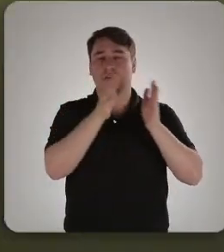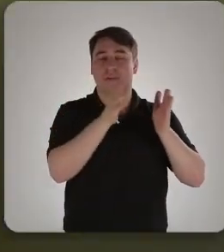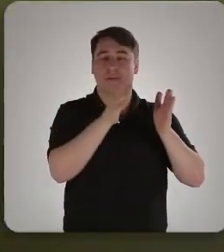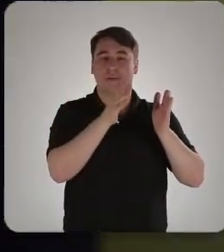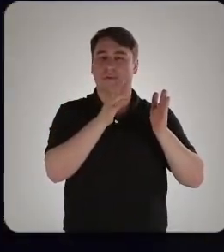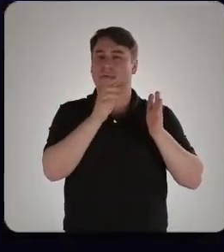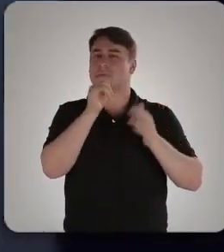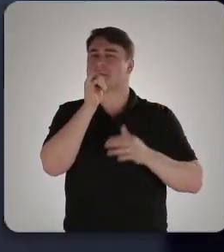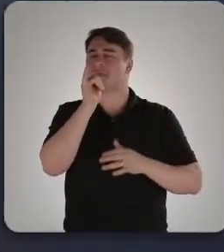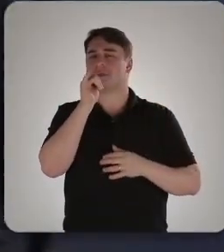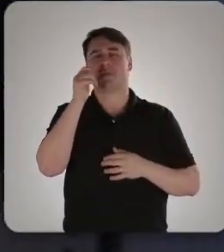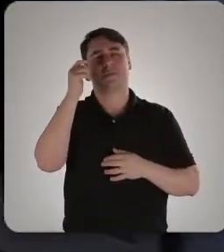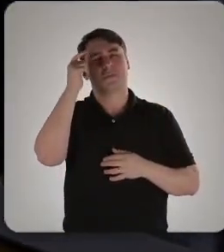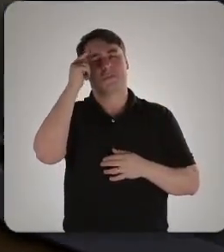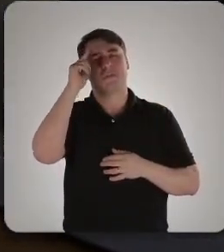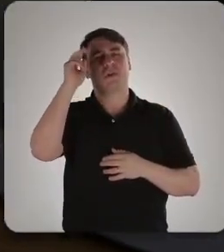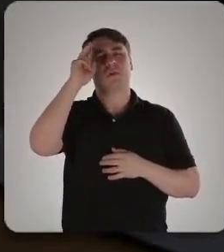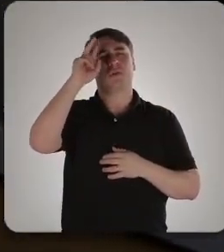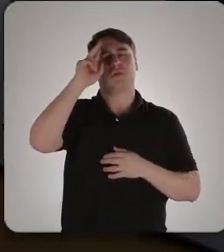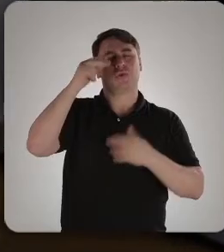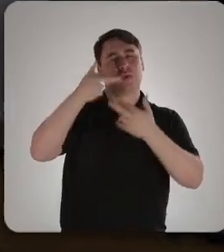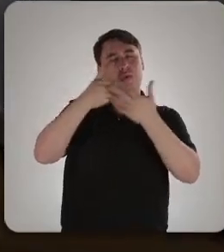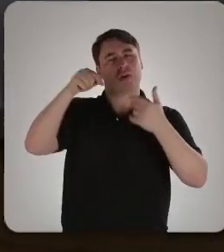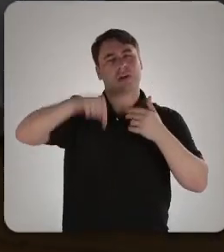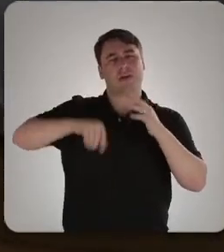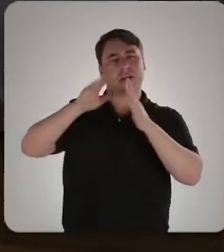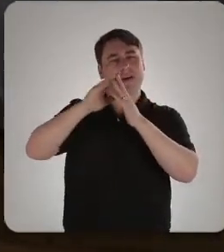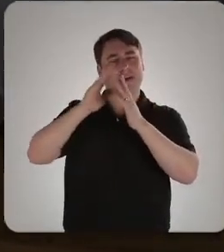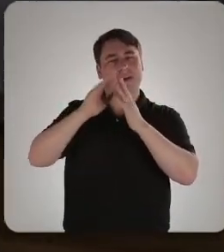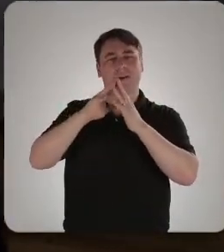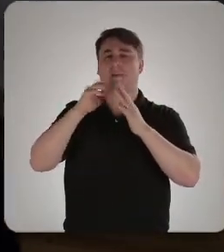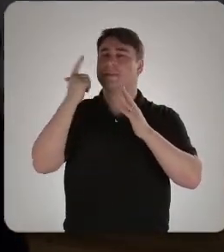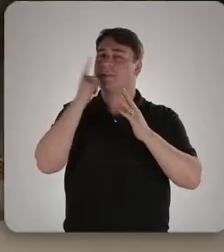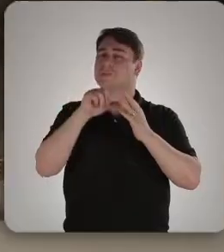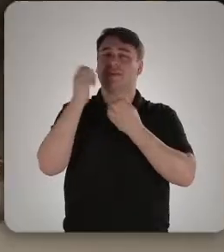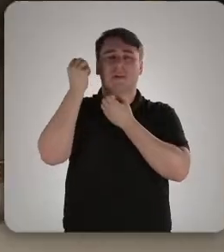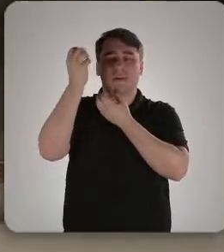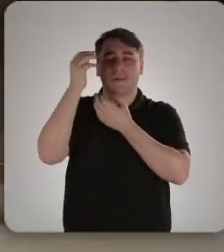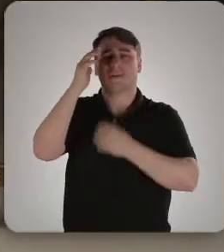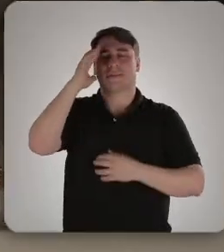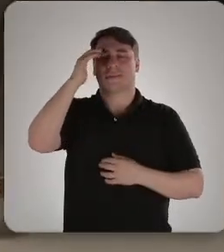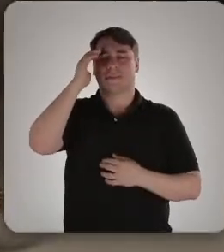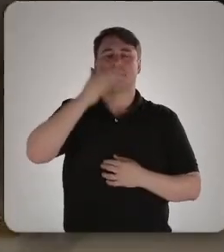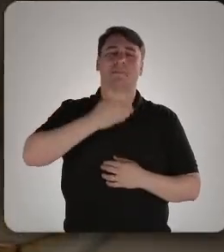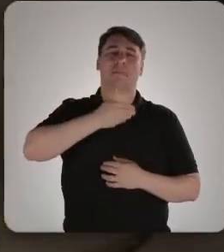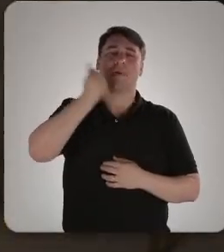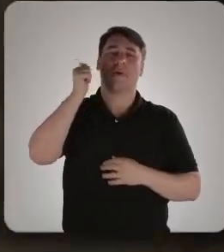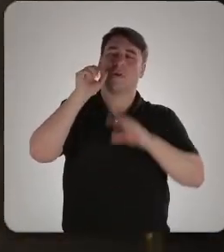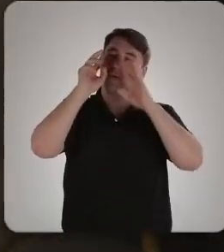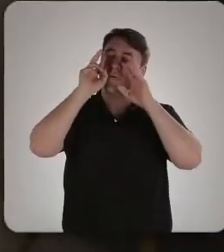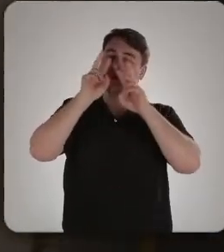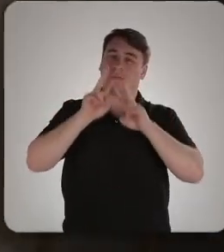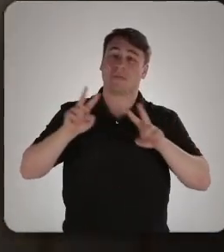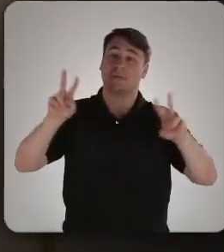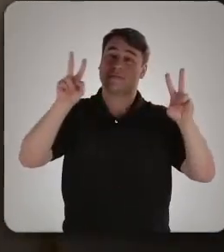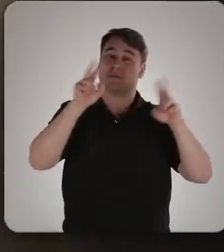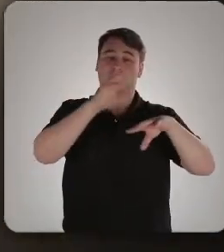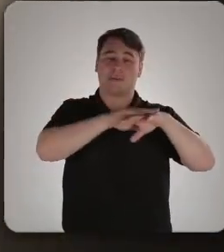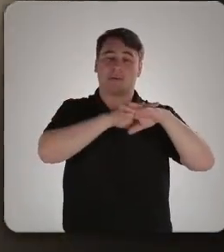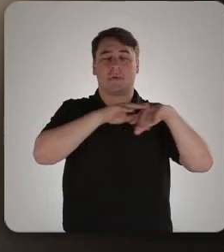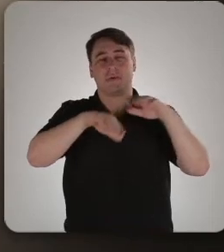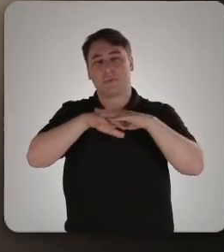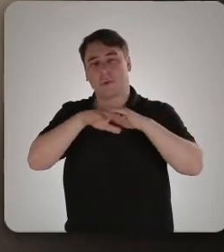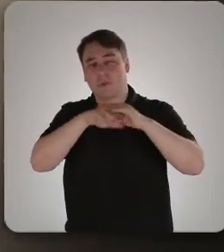Mas quem consegue ouvir as histórias que essa casa tem para contar, pode entender melhor as imagens que as